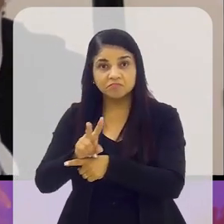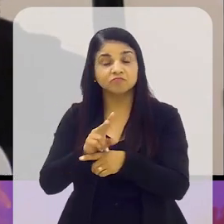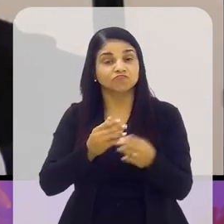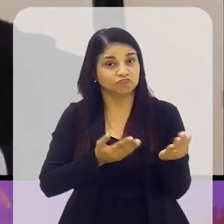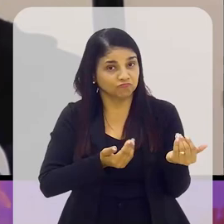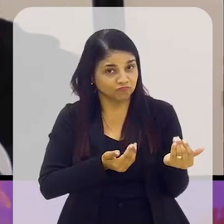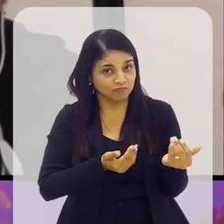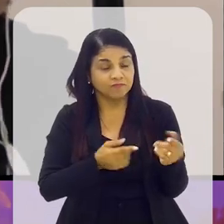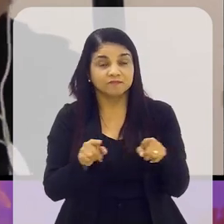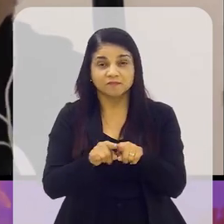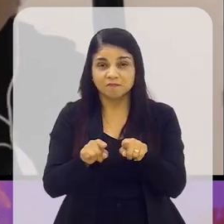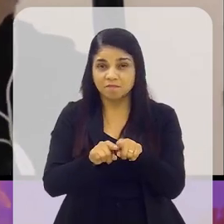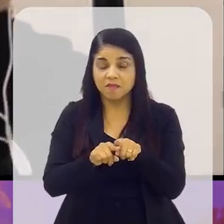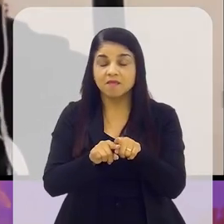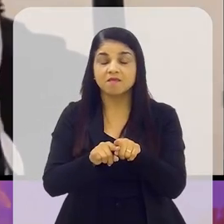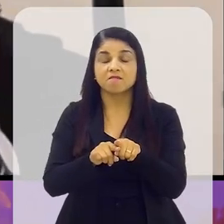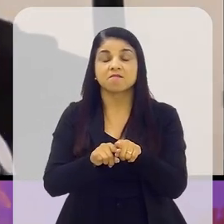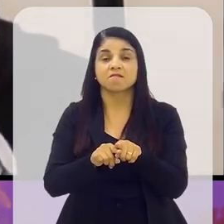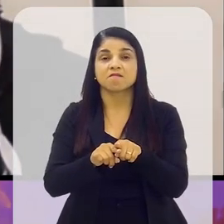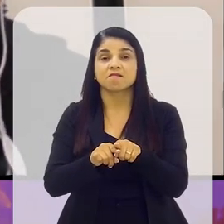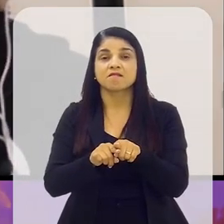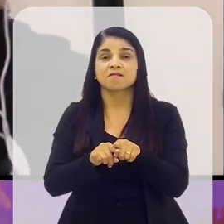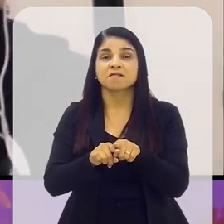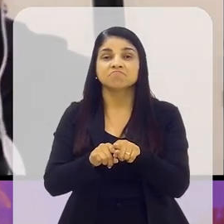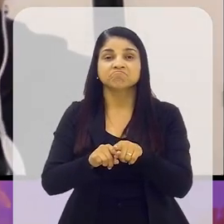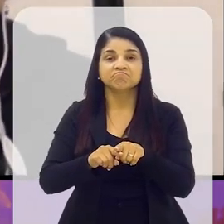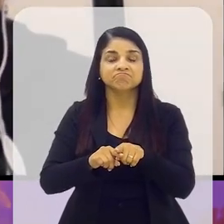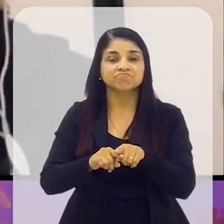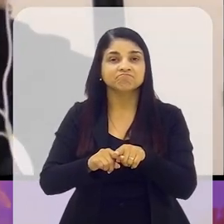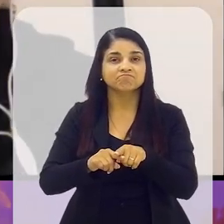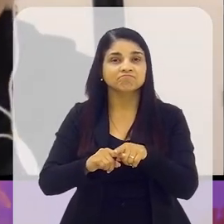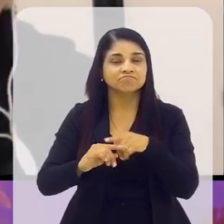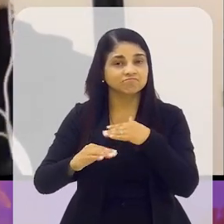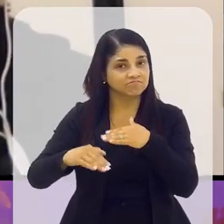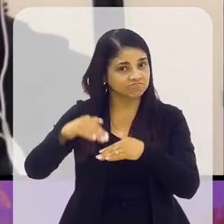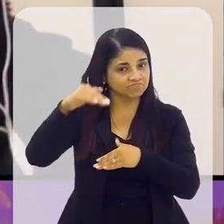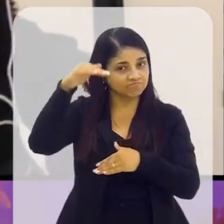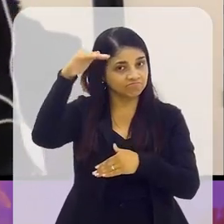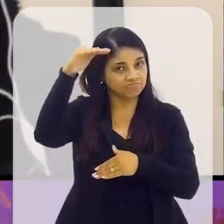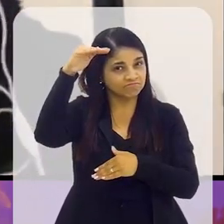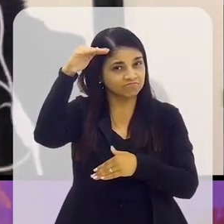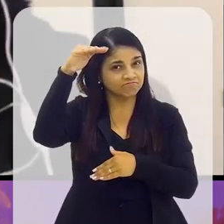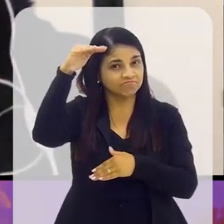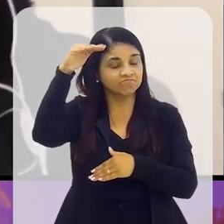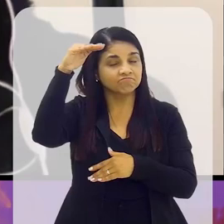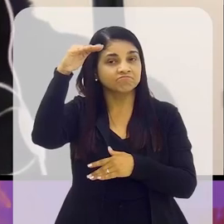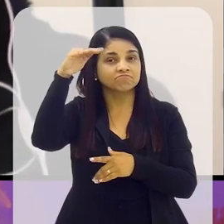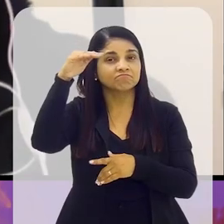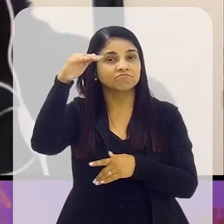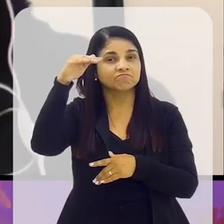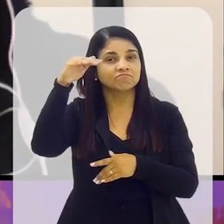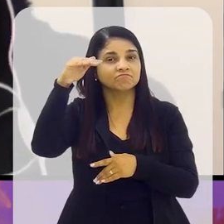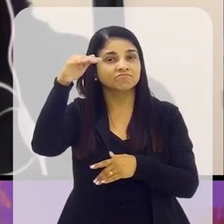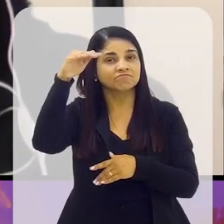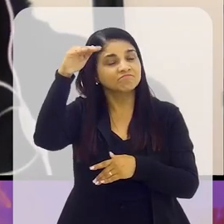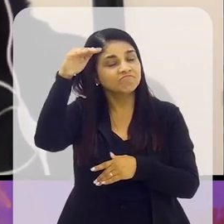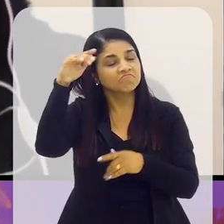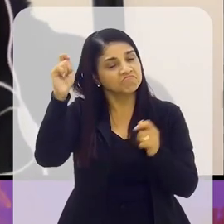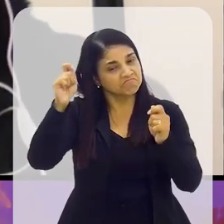uma proteção desse jovem, segundo, ele tem, de alguma forma, né, ele tende a crescer em, e ele vai ocupar,